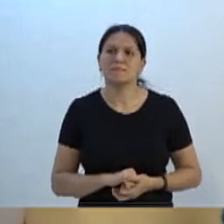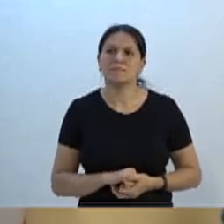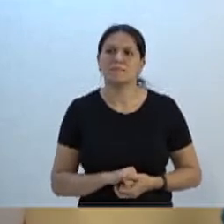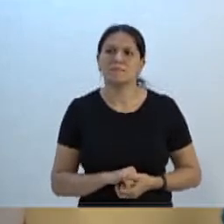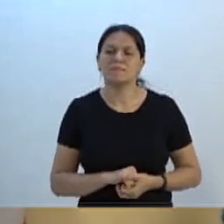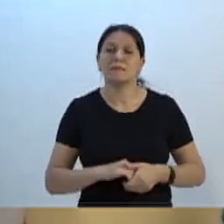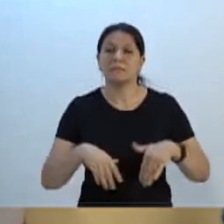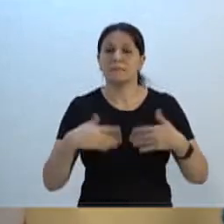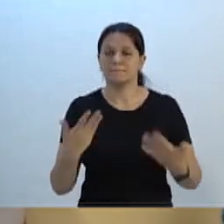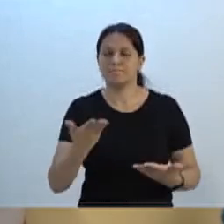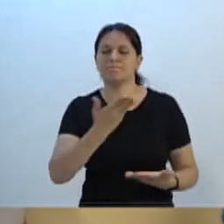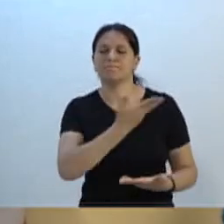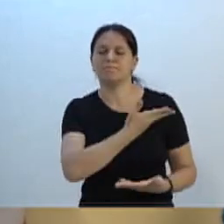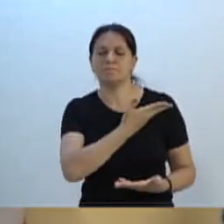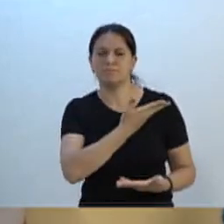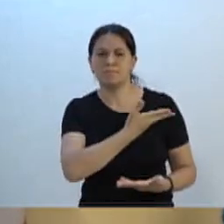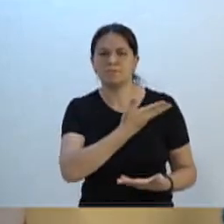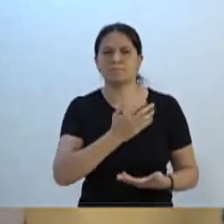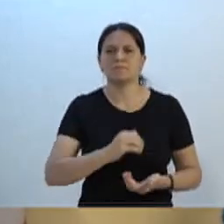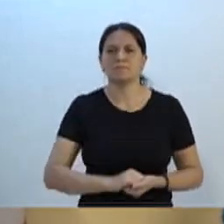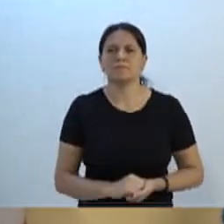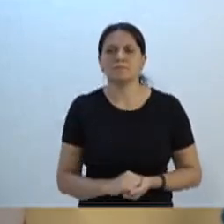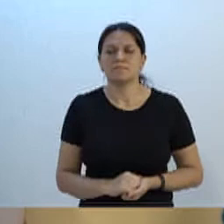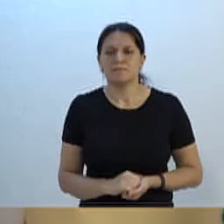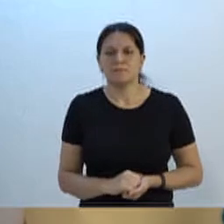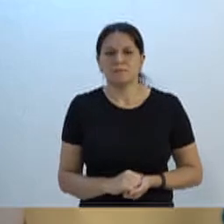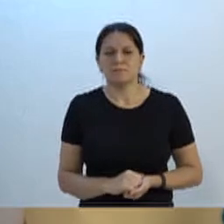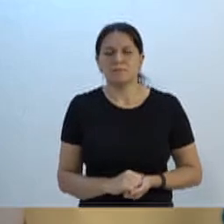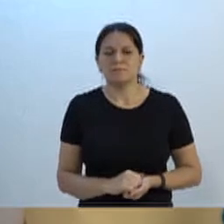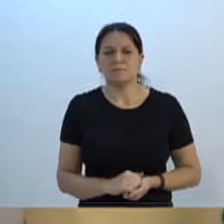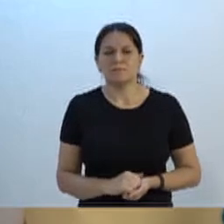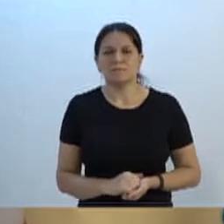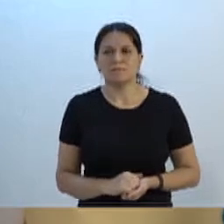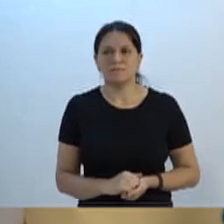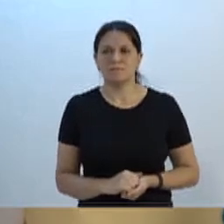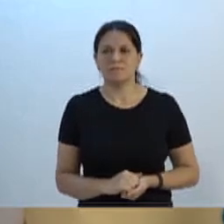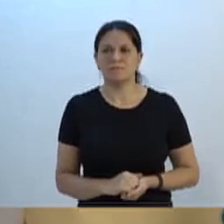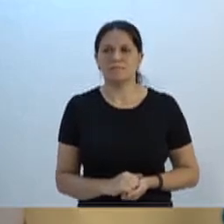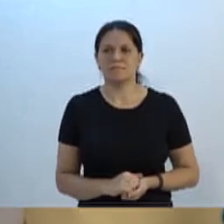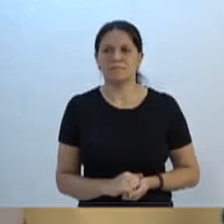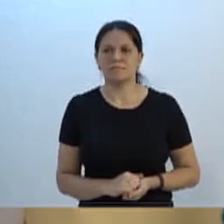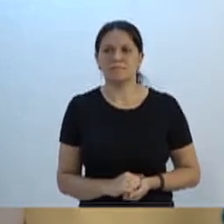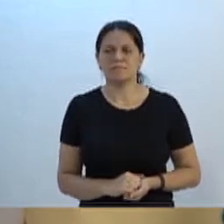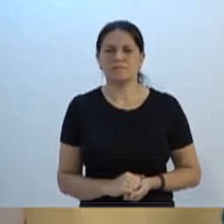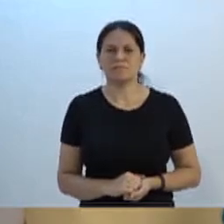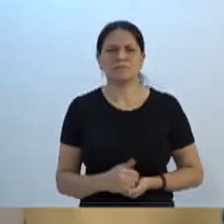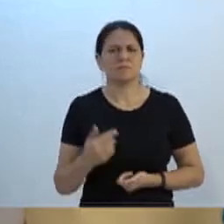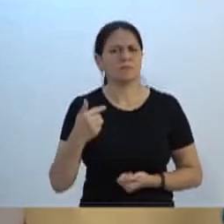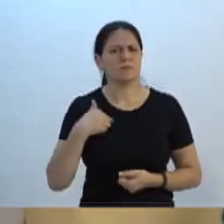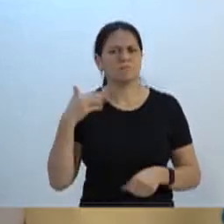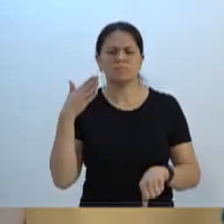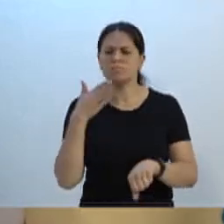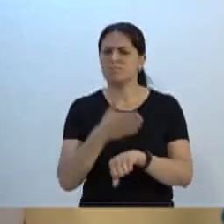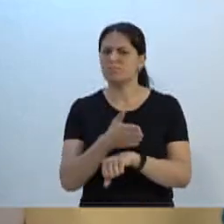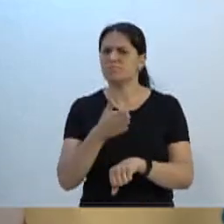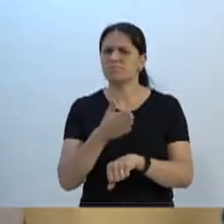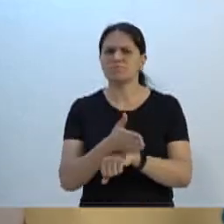Colegas, eu sou assíduo frequentador